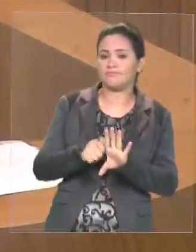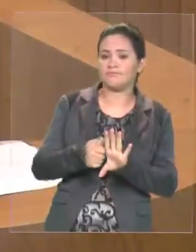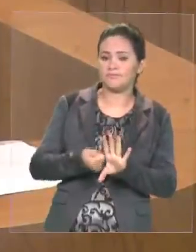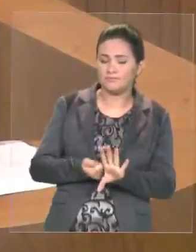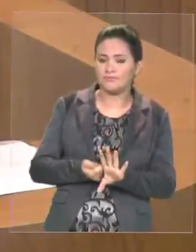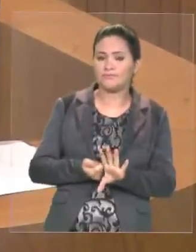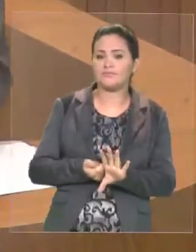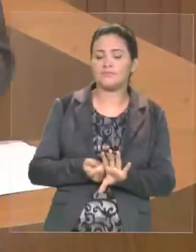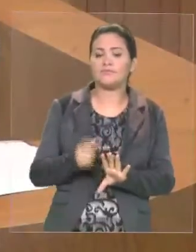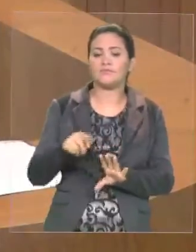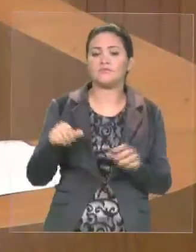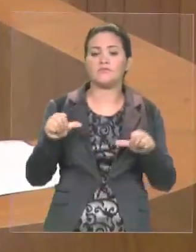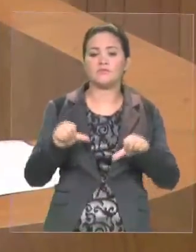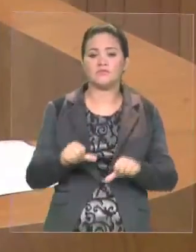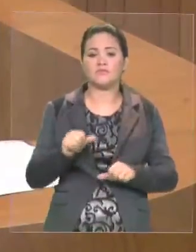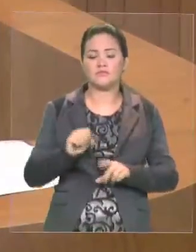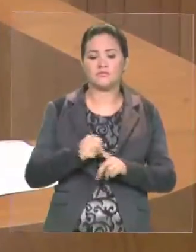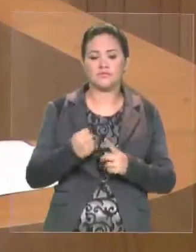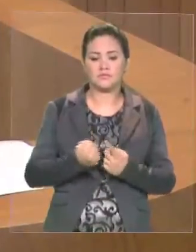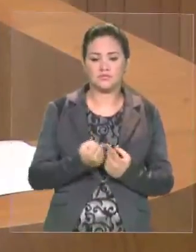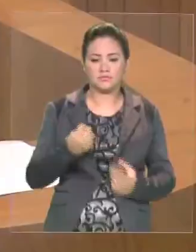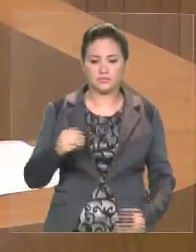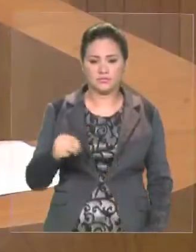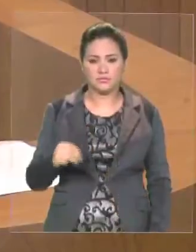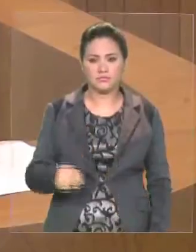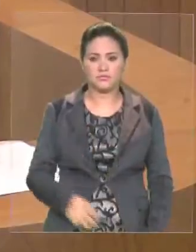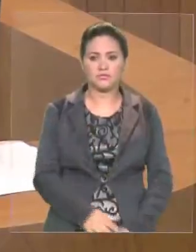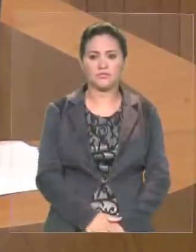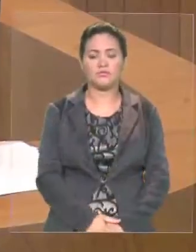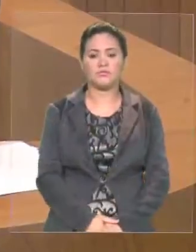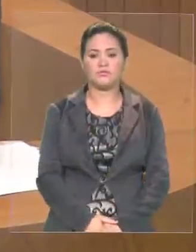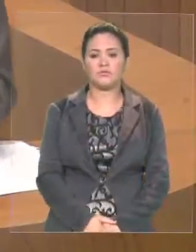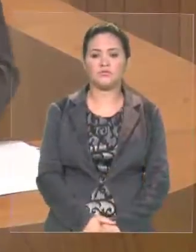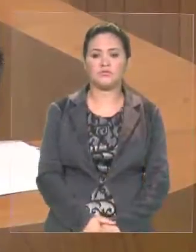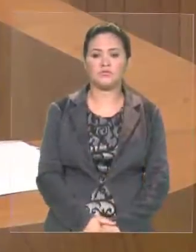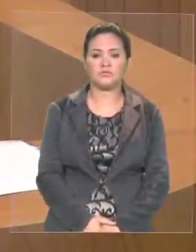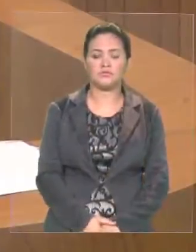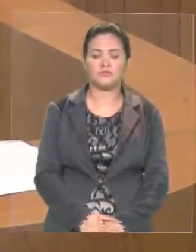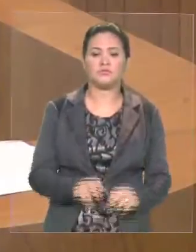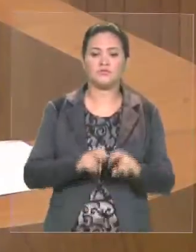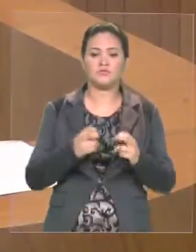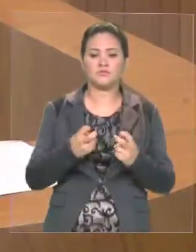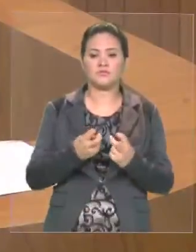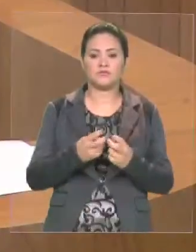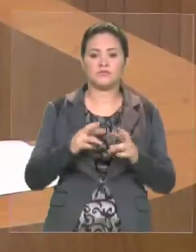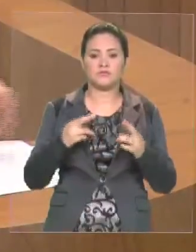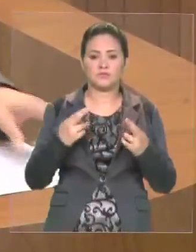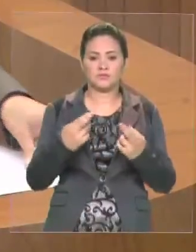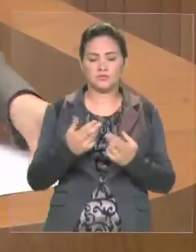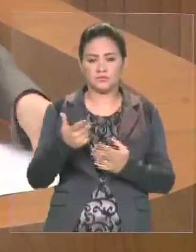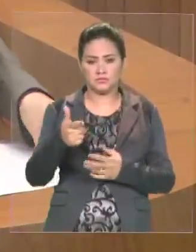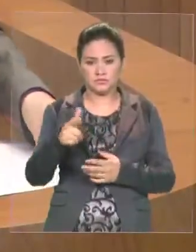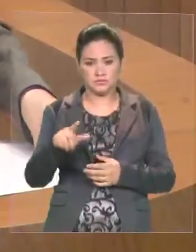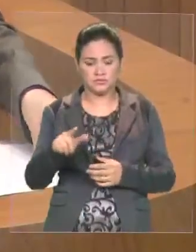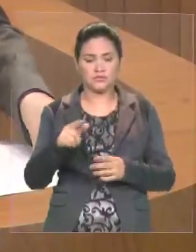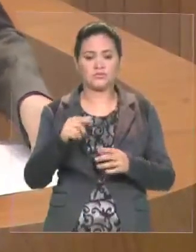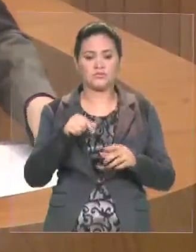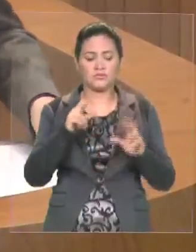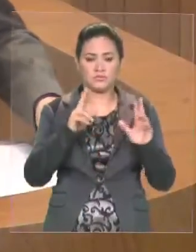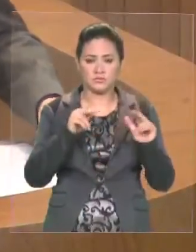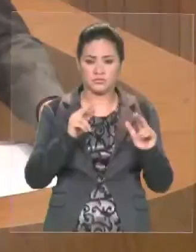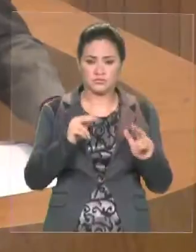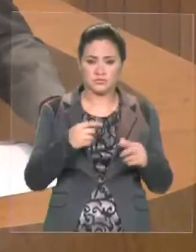prejuízos à sociedade maranhense. Então, a comissão se reuniu, mais uma vez, para discutir estes pontos, como também um ponto muito importante, que é eu quero